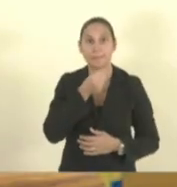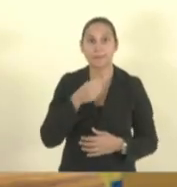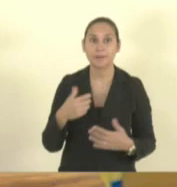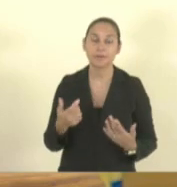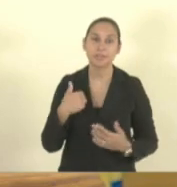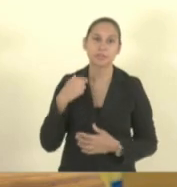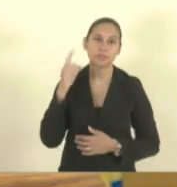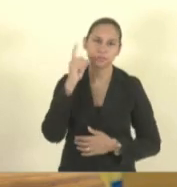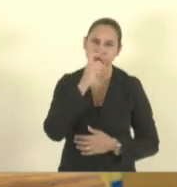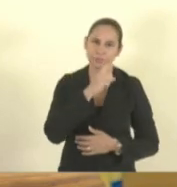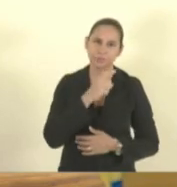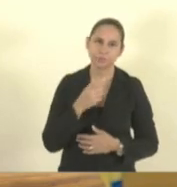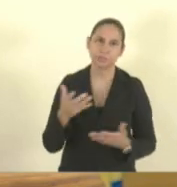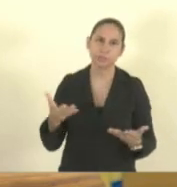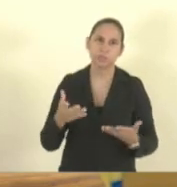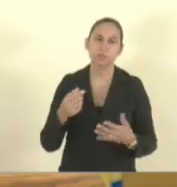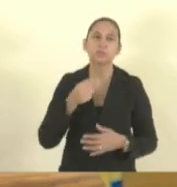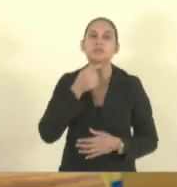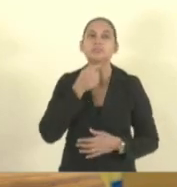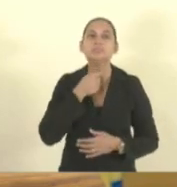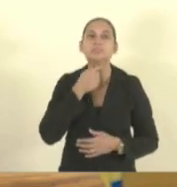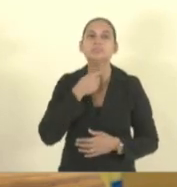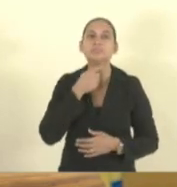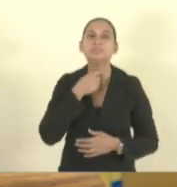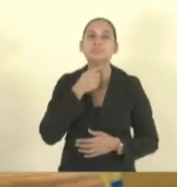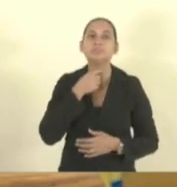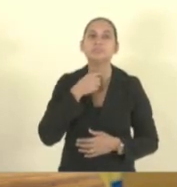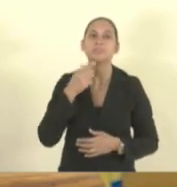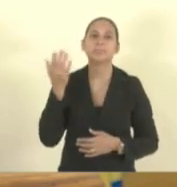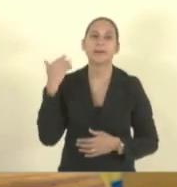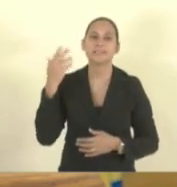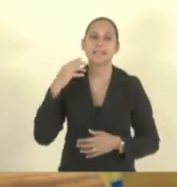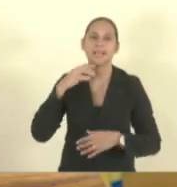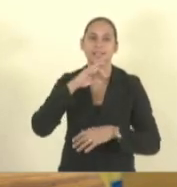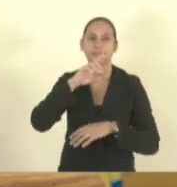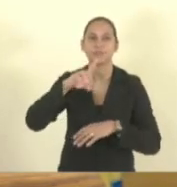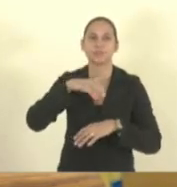fala estou saindo recentemente de uma dengue mas graças a Deus tudo bem